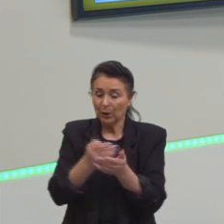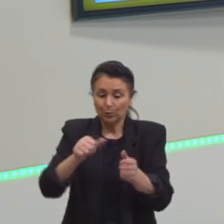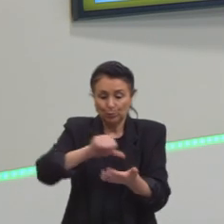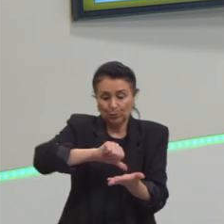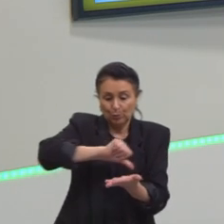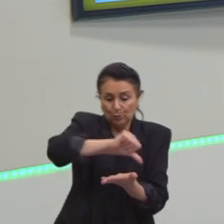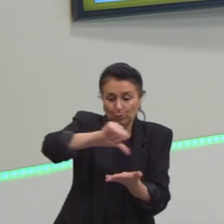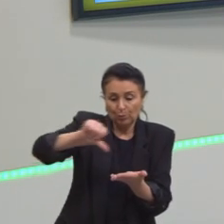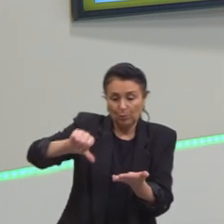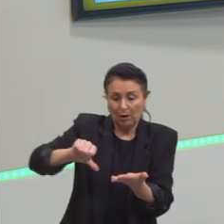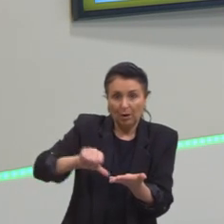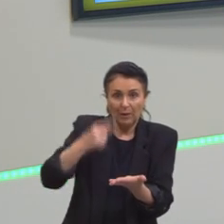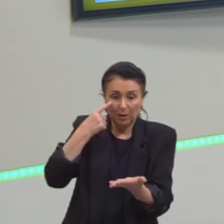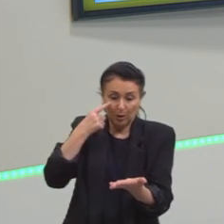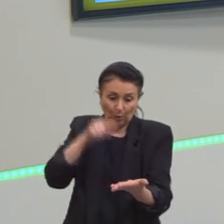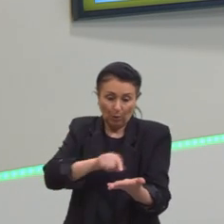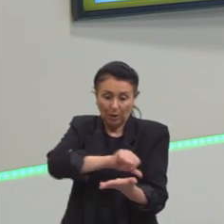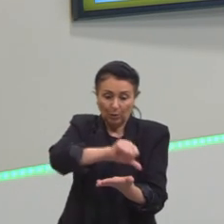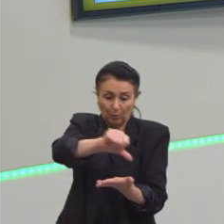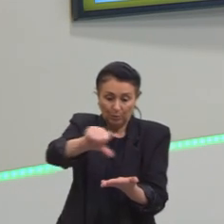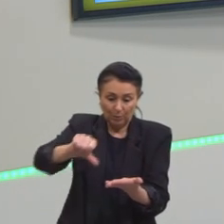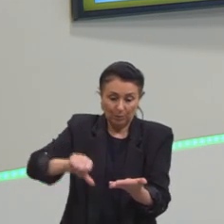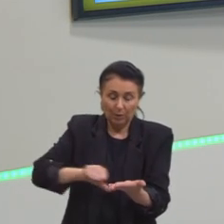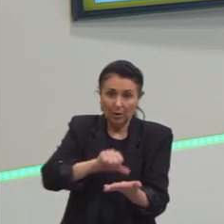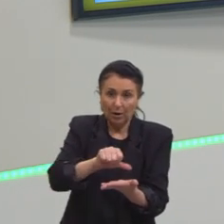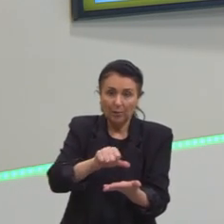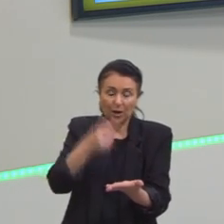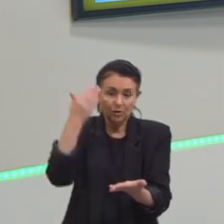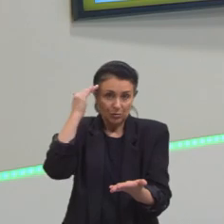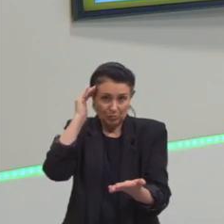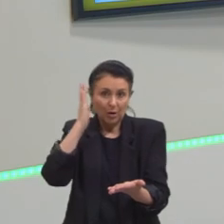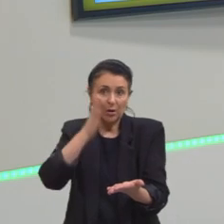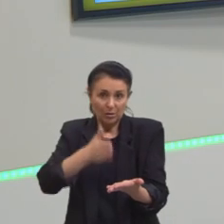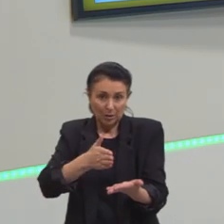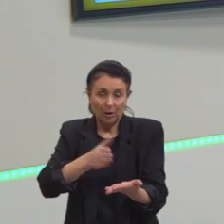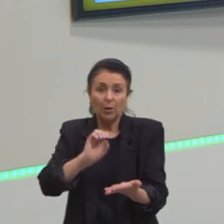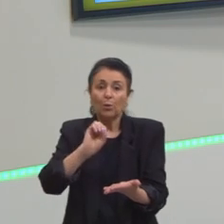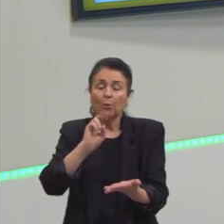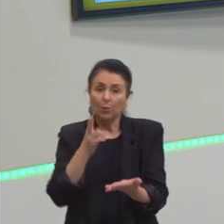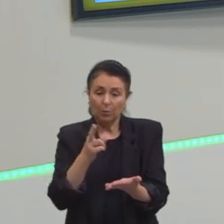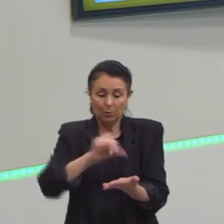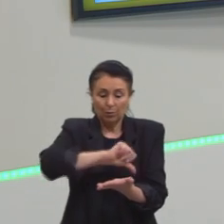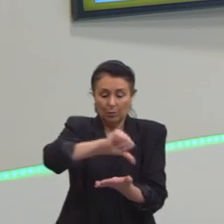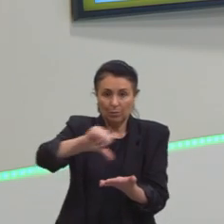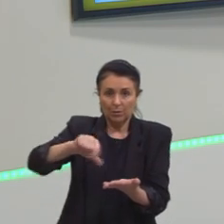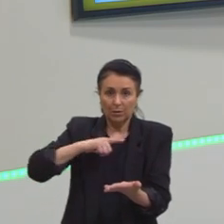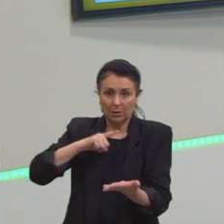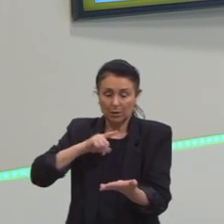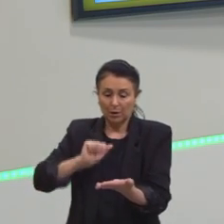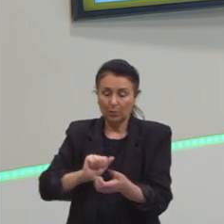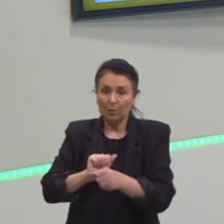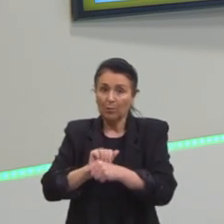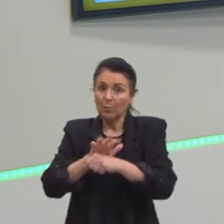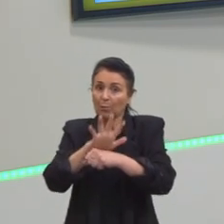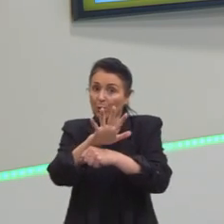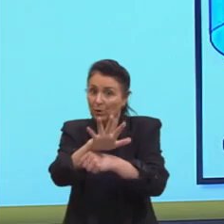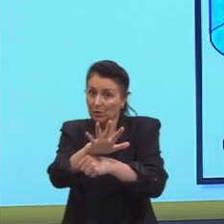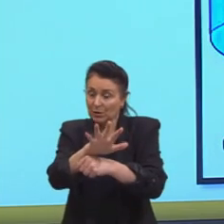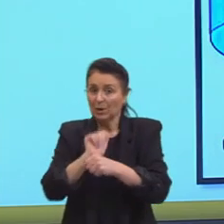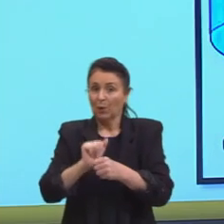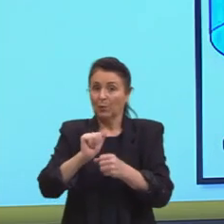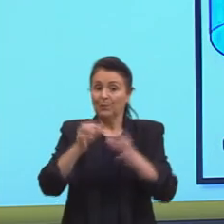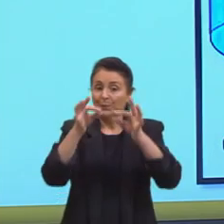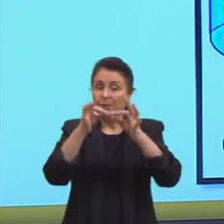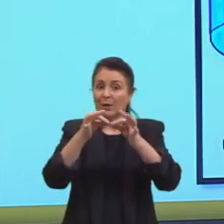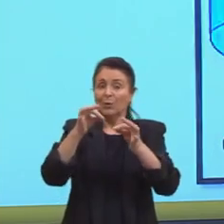Ou seja, quem for ver o mapa já tem aquele entendimento que ou o mapa tem uma projeção cilíndrica, ou